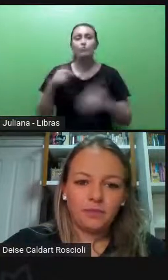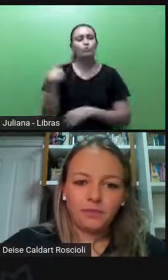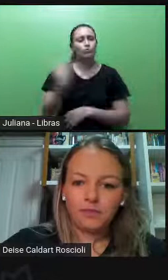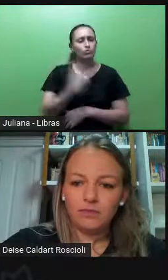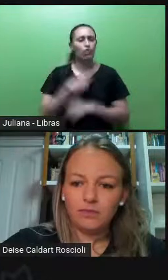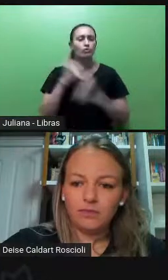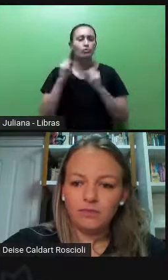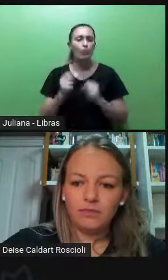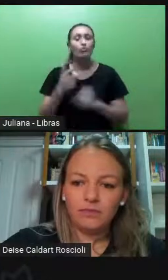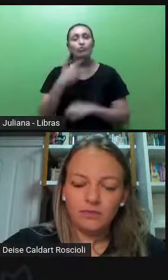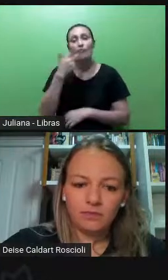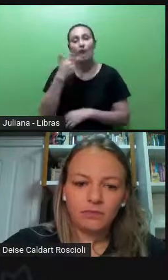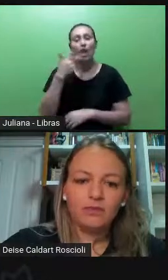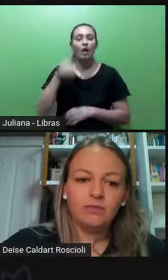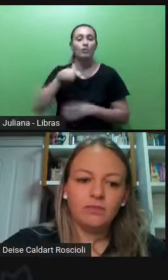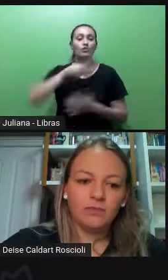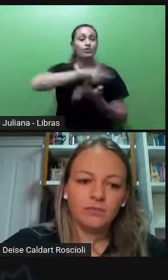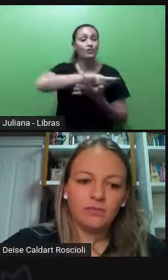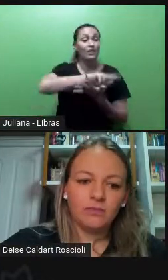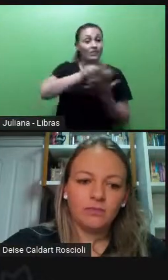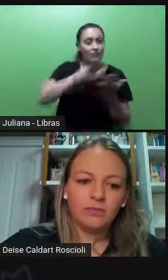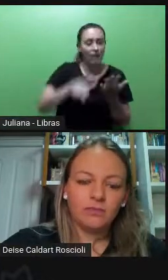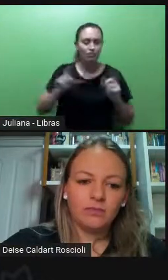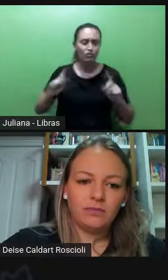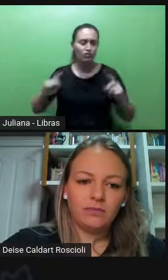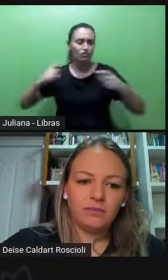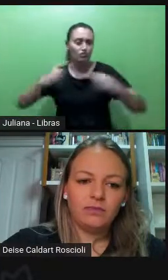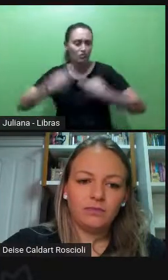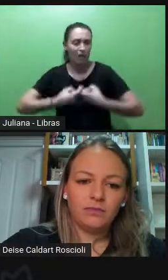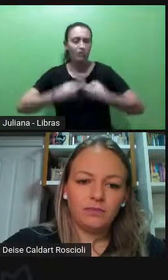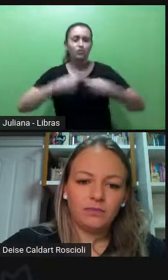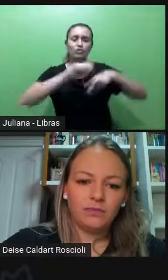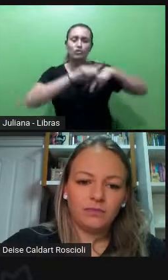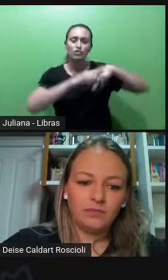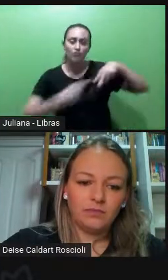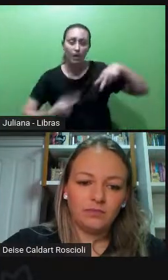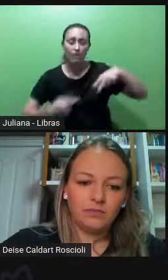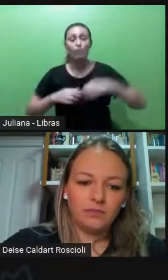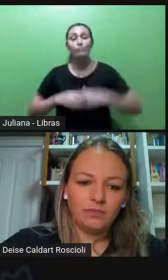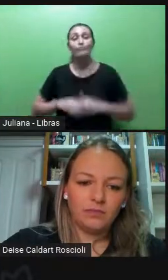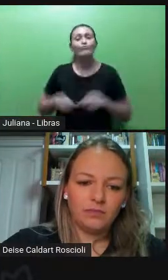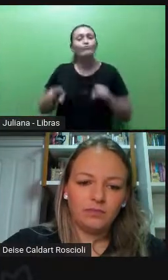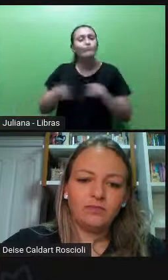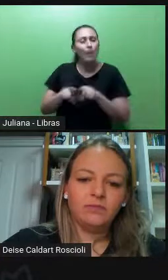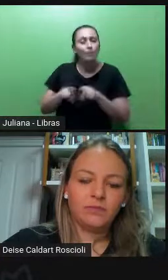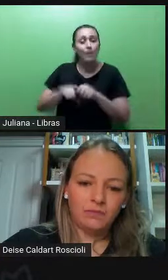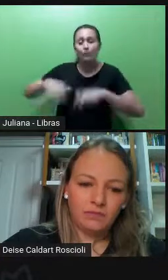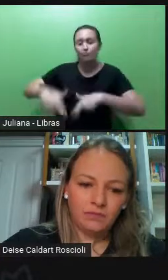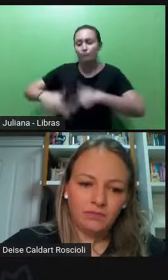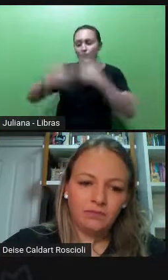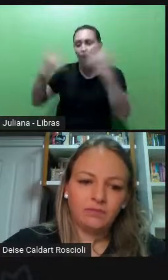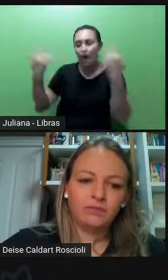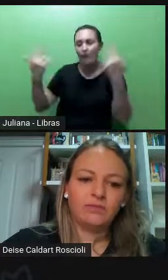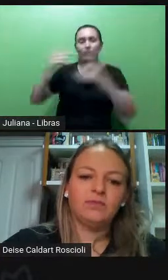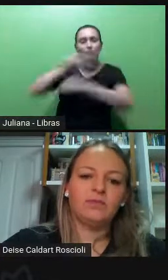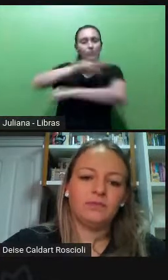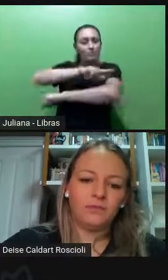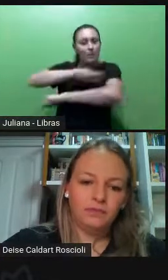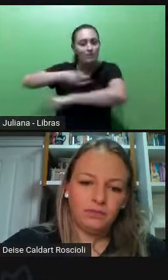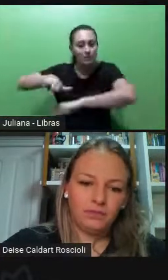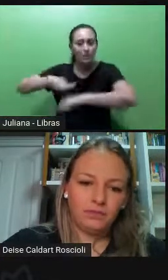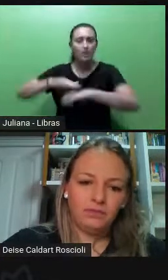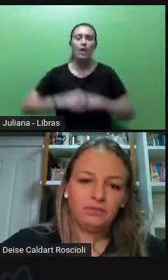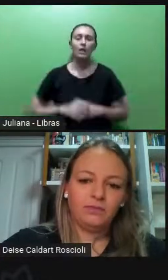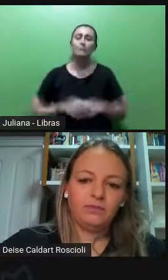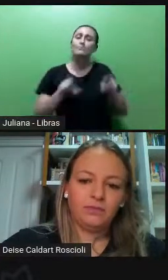de diversidade de gênero e sexualidade, diversidade de raça e etnia, pessoas com deficiência,